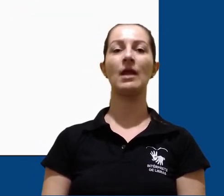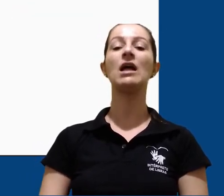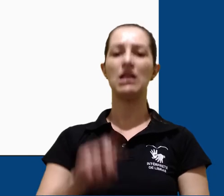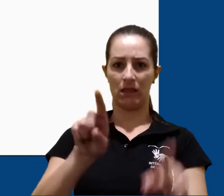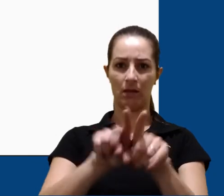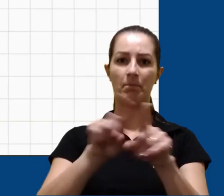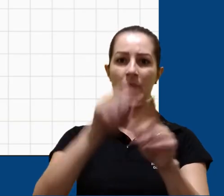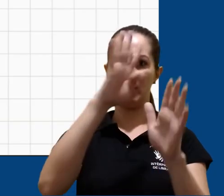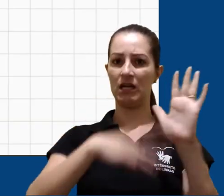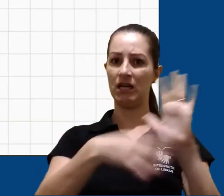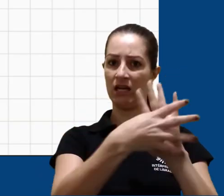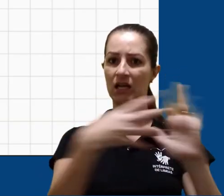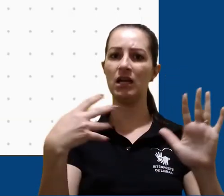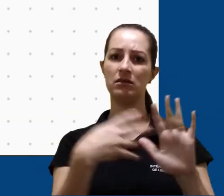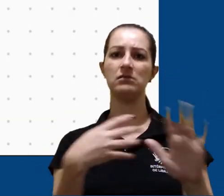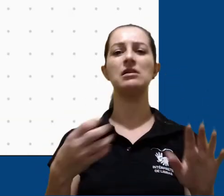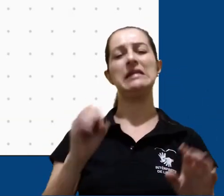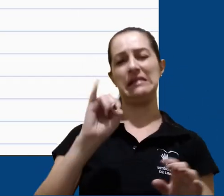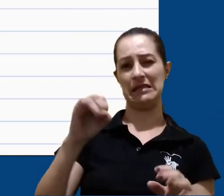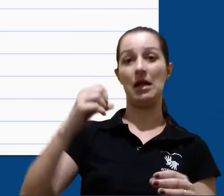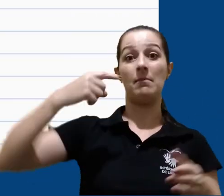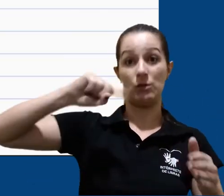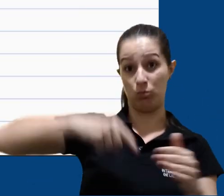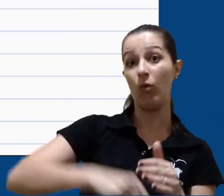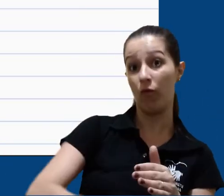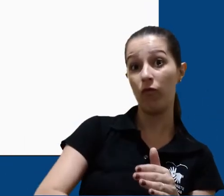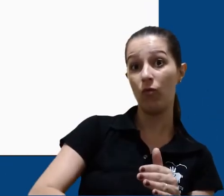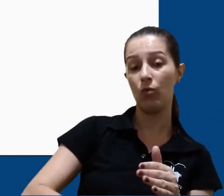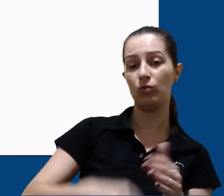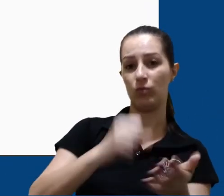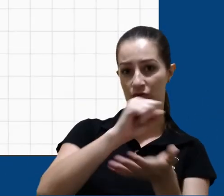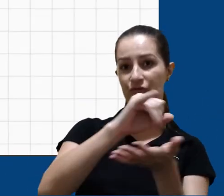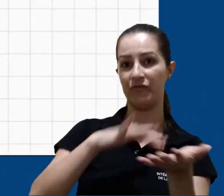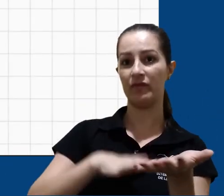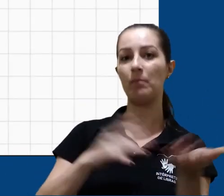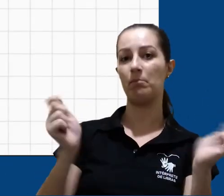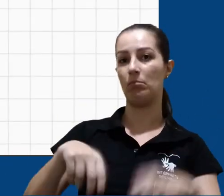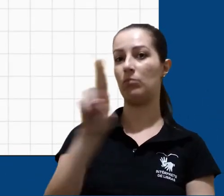Iserir grids e linhas de orientação caso façamos algo mais complexo.